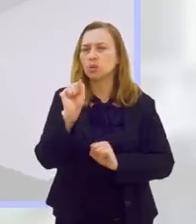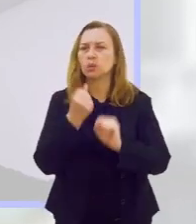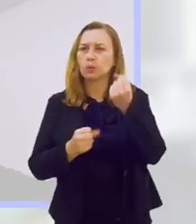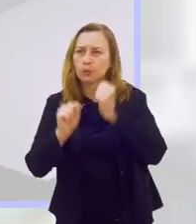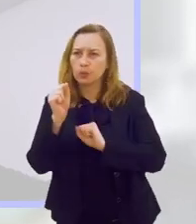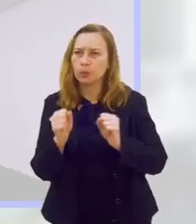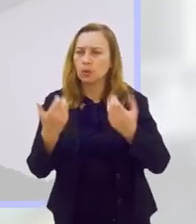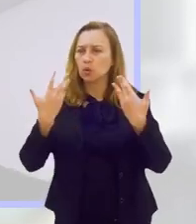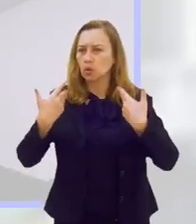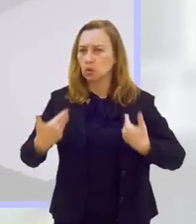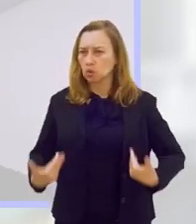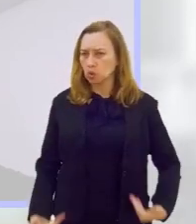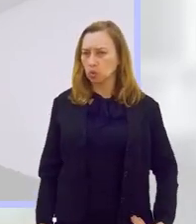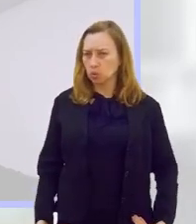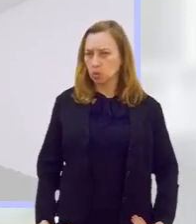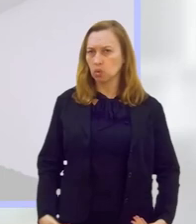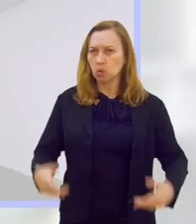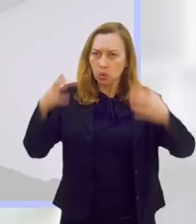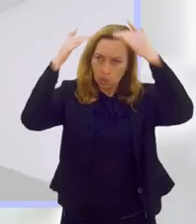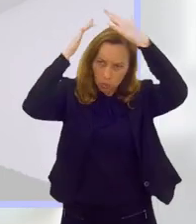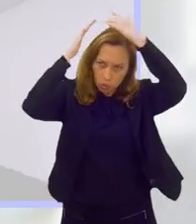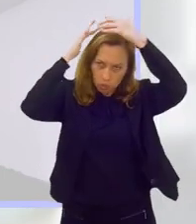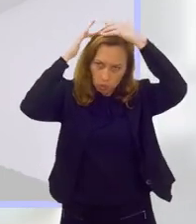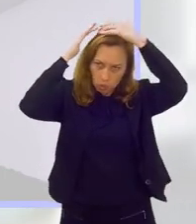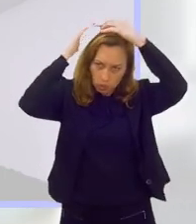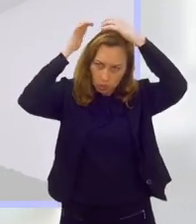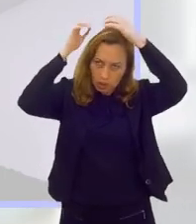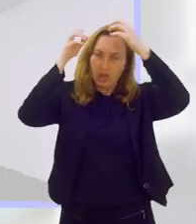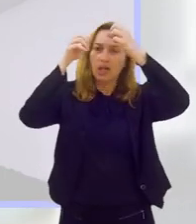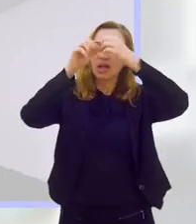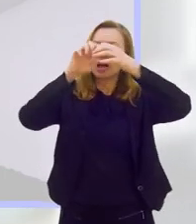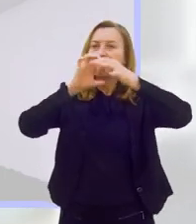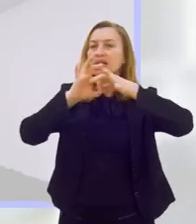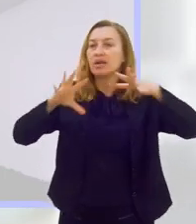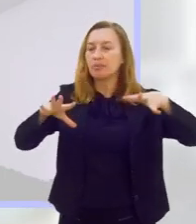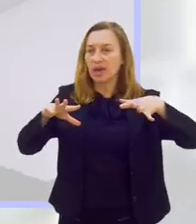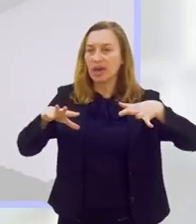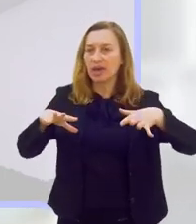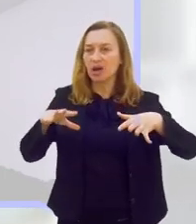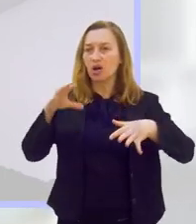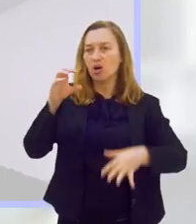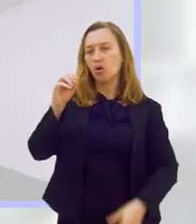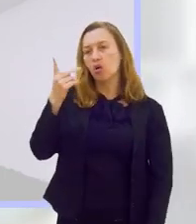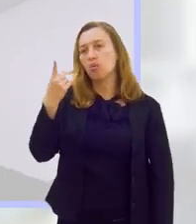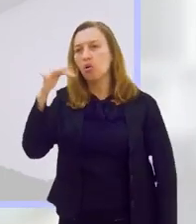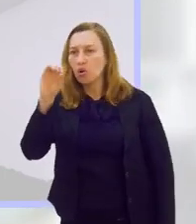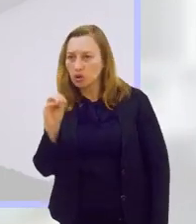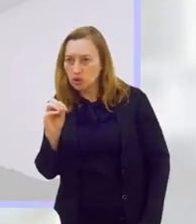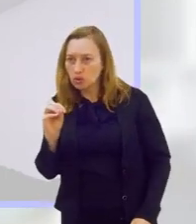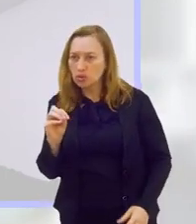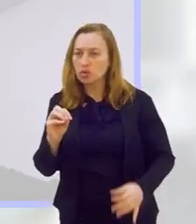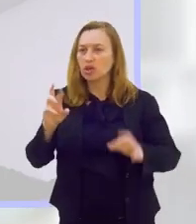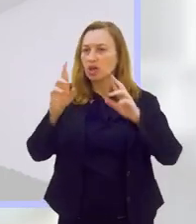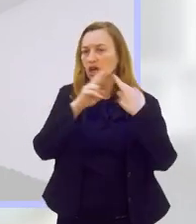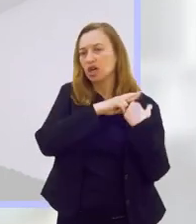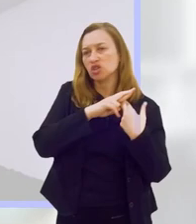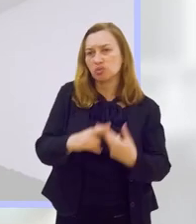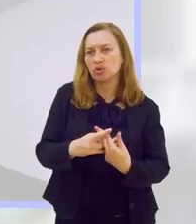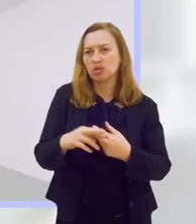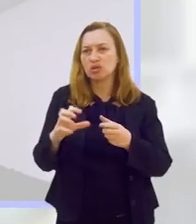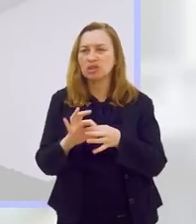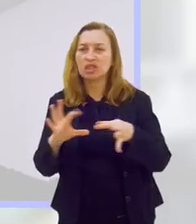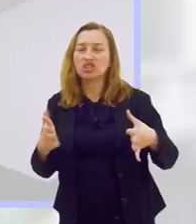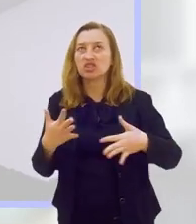alguns hormônios responsáveis por nos deixar satisfeitos, alegres, né,